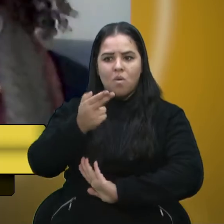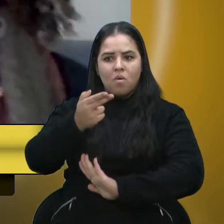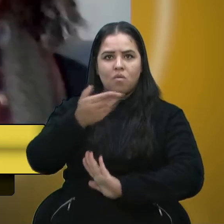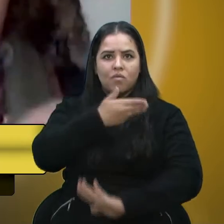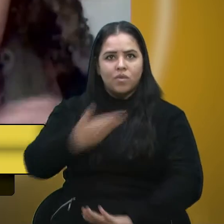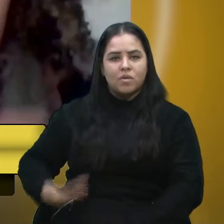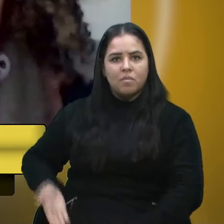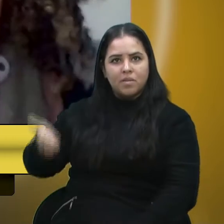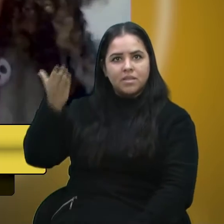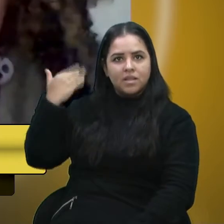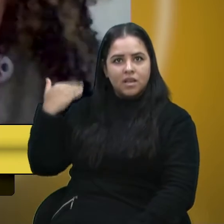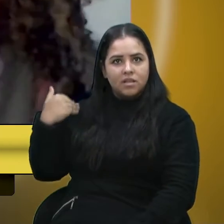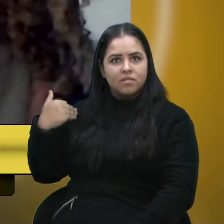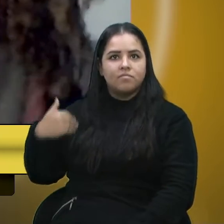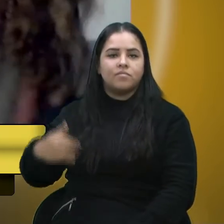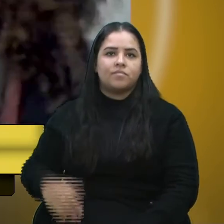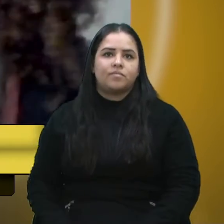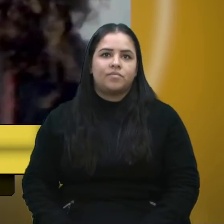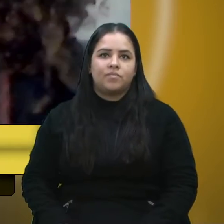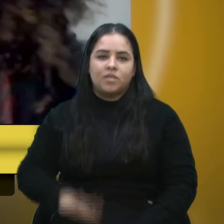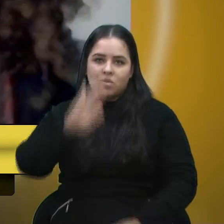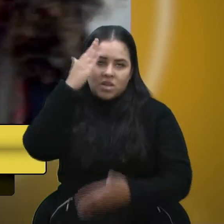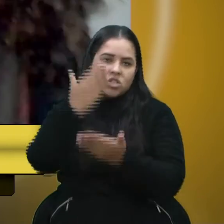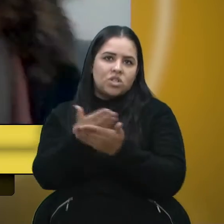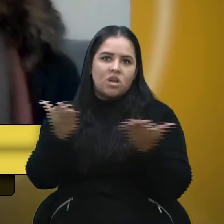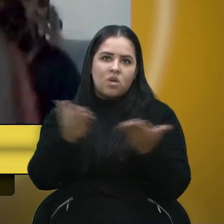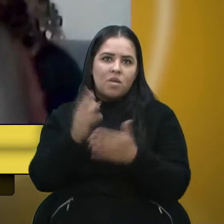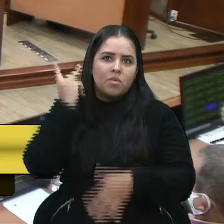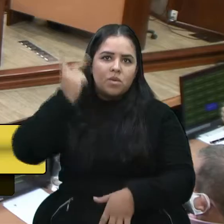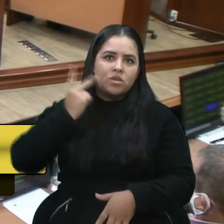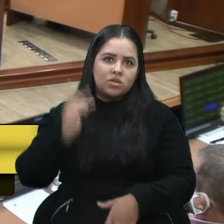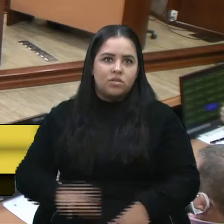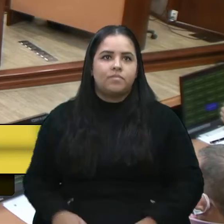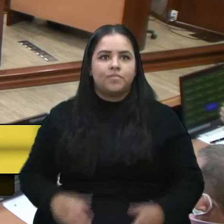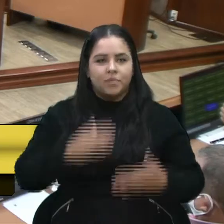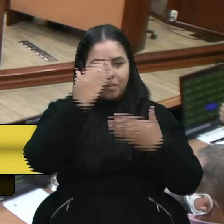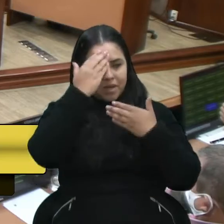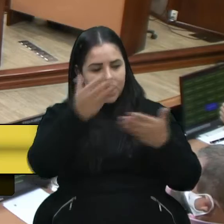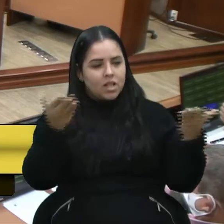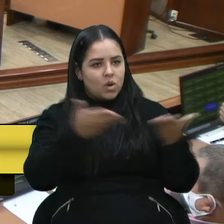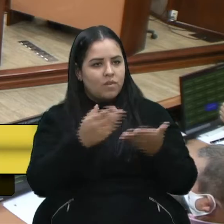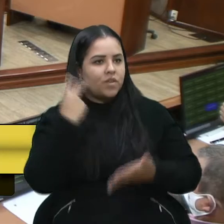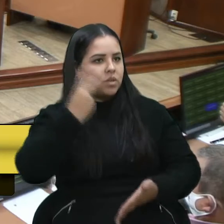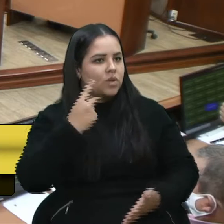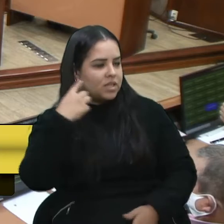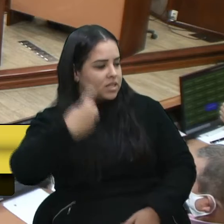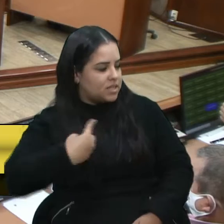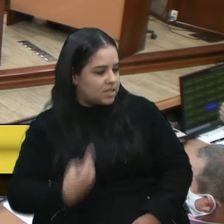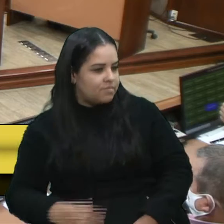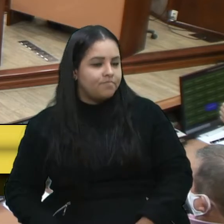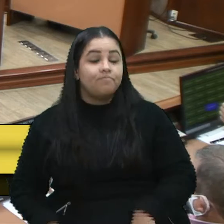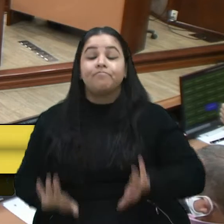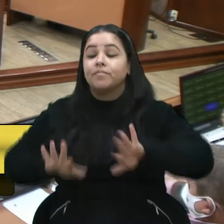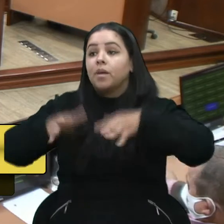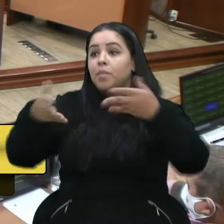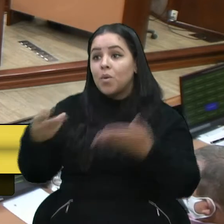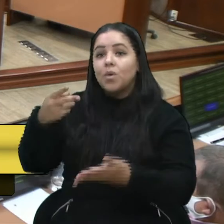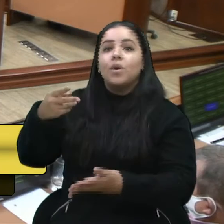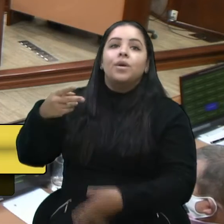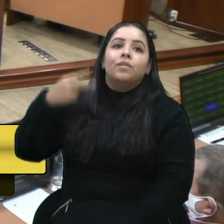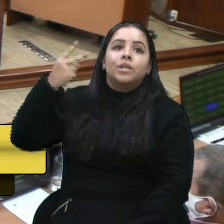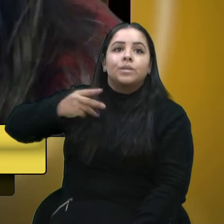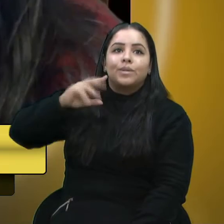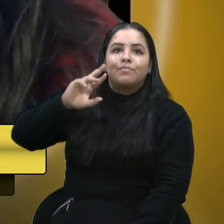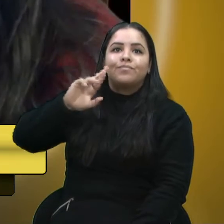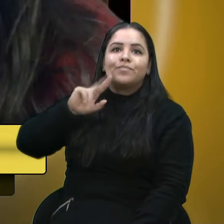população desacreditar tanto na política. Obrigada, vereadora. Seu aparte, vereadora Denise. Bom, vereador Renato, eu quero dizer